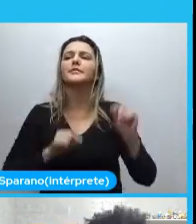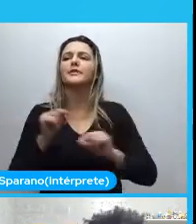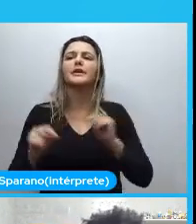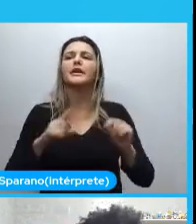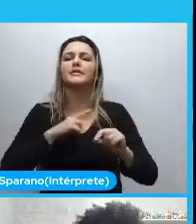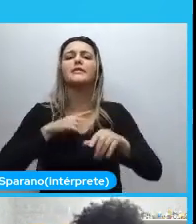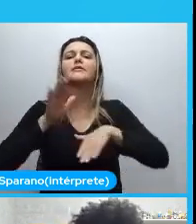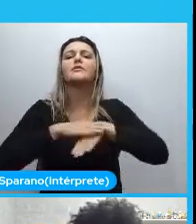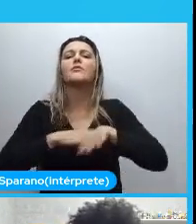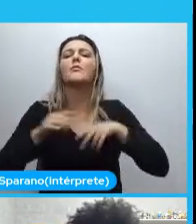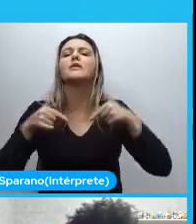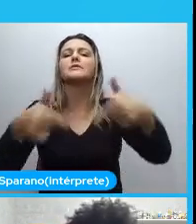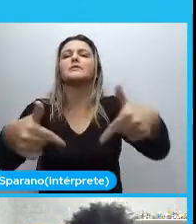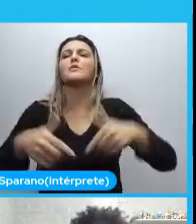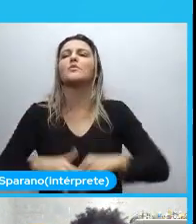ação.